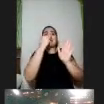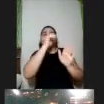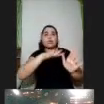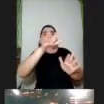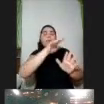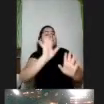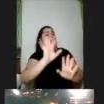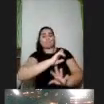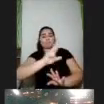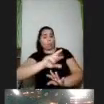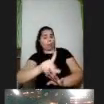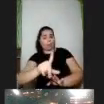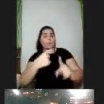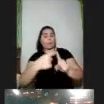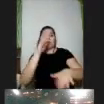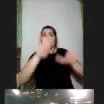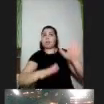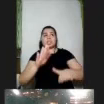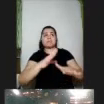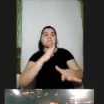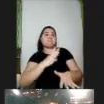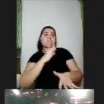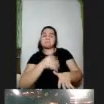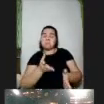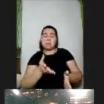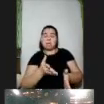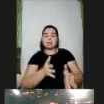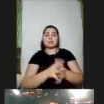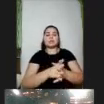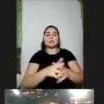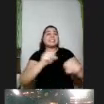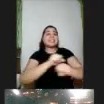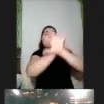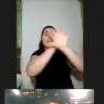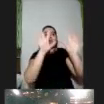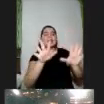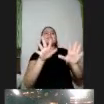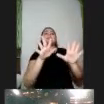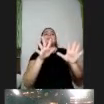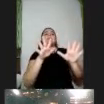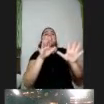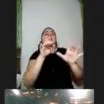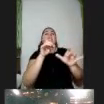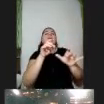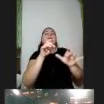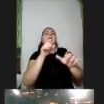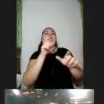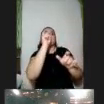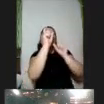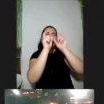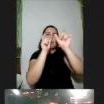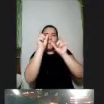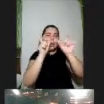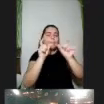que não conhece ou esclarecer sintaxe e estrutura de frases e palavras também muitas vezes a gente usa